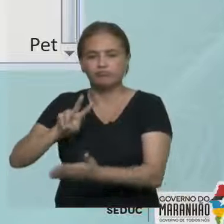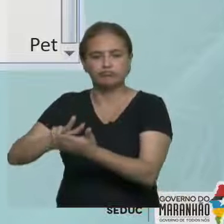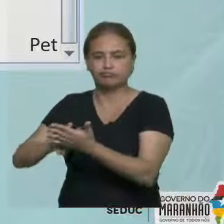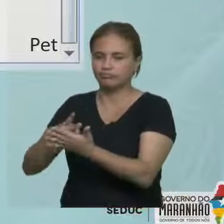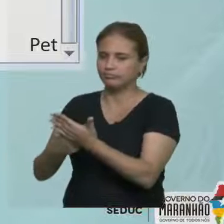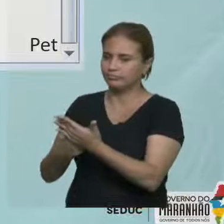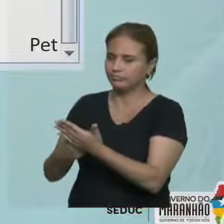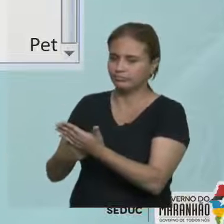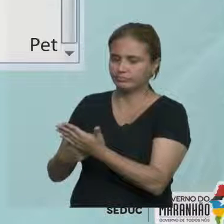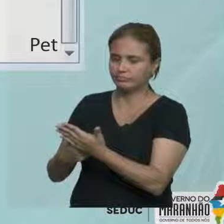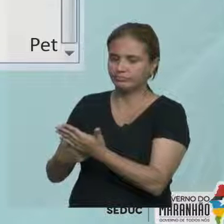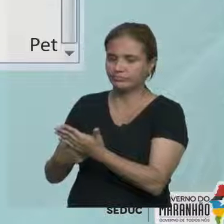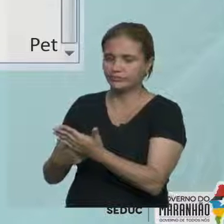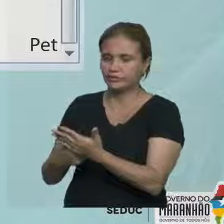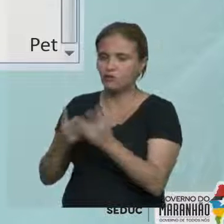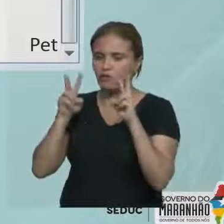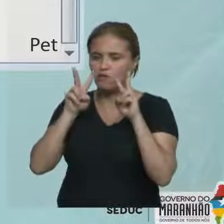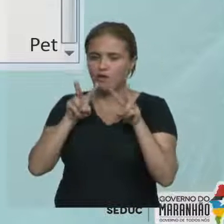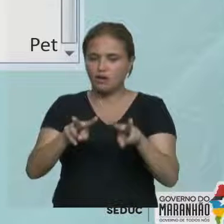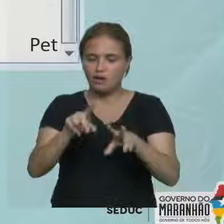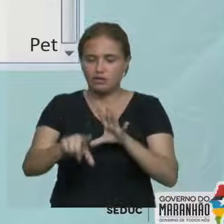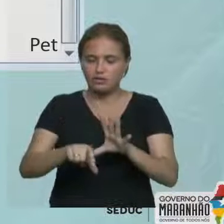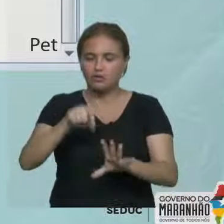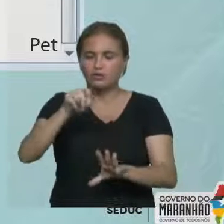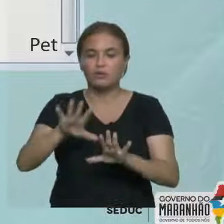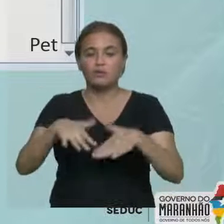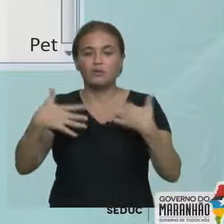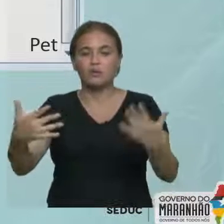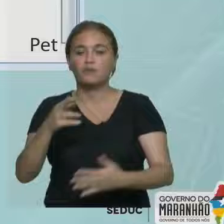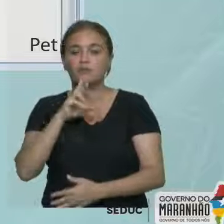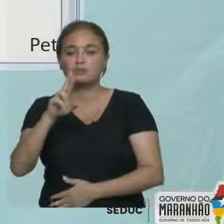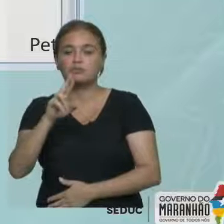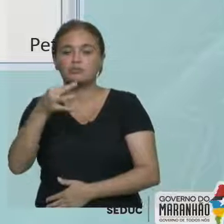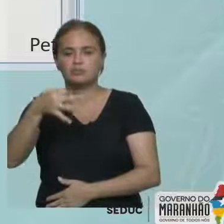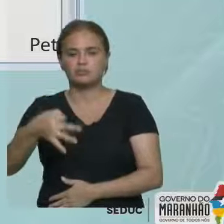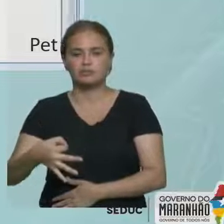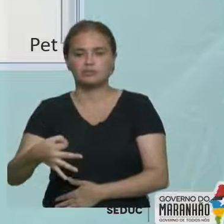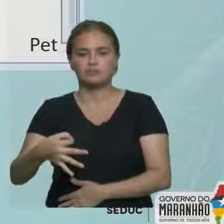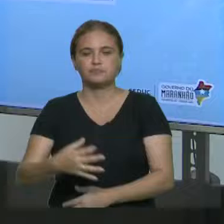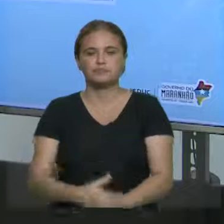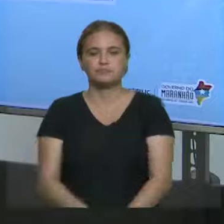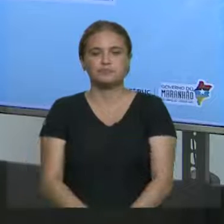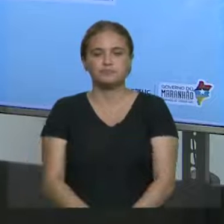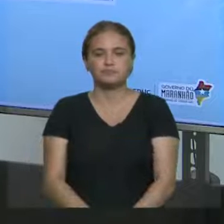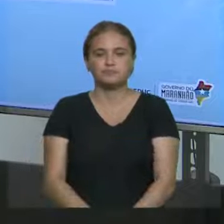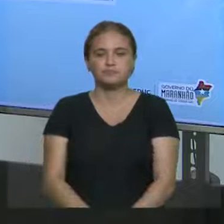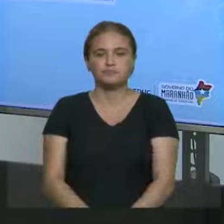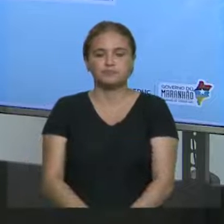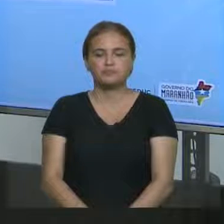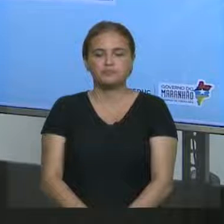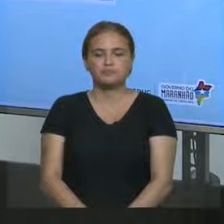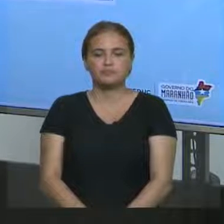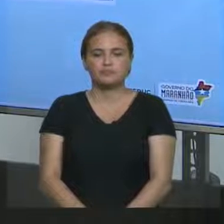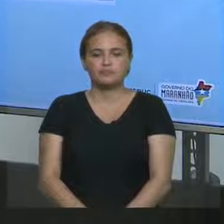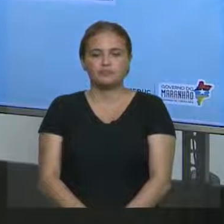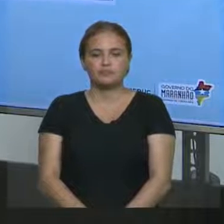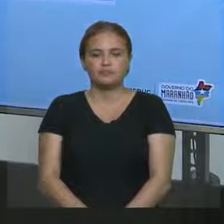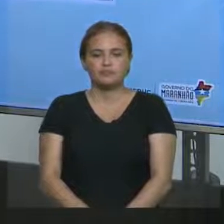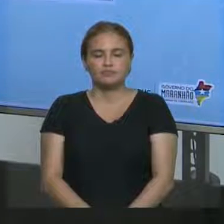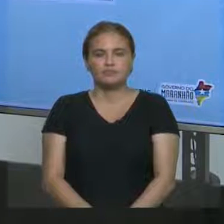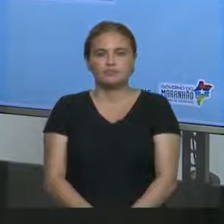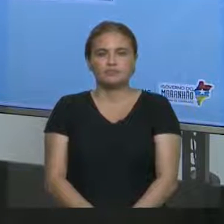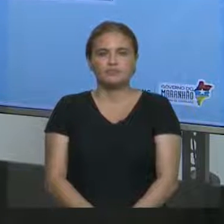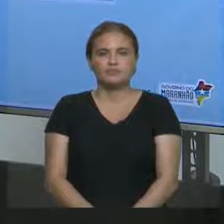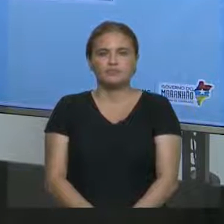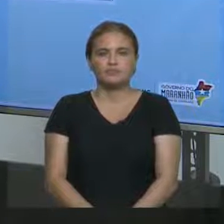E aí, conseguiram responder? Hum, what do you look like? Vamos lá.